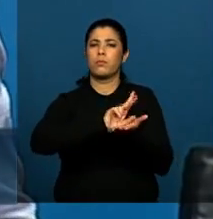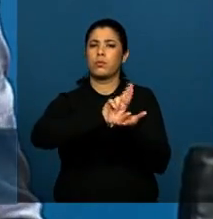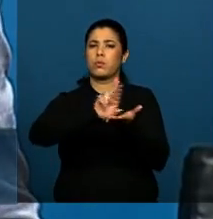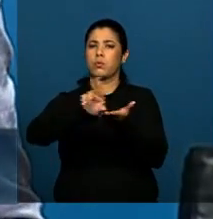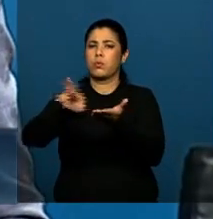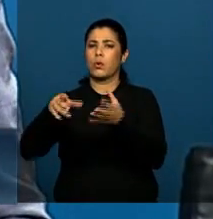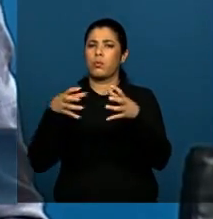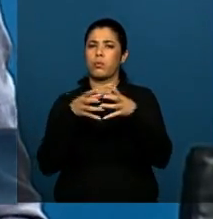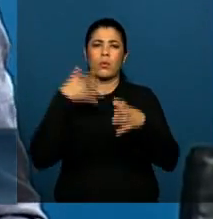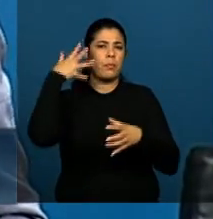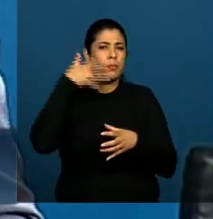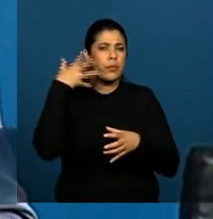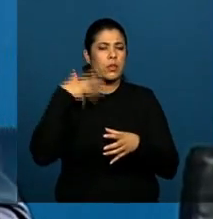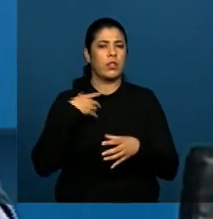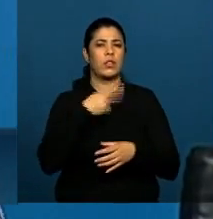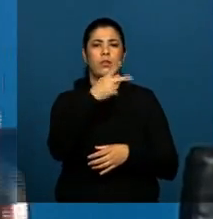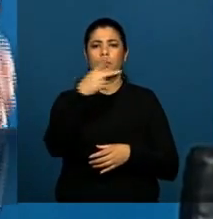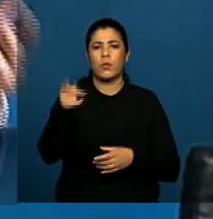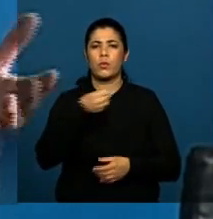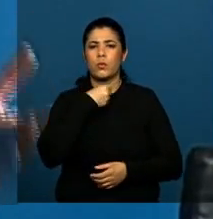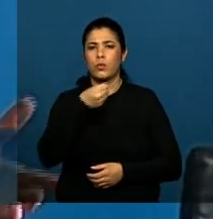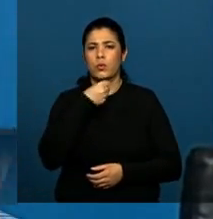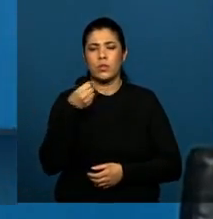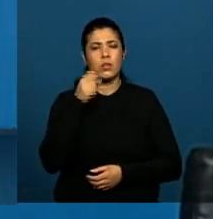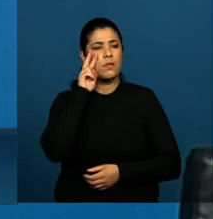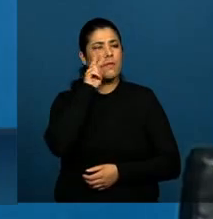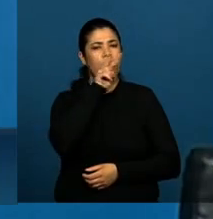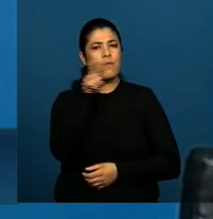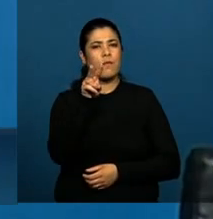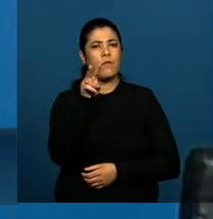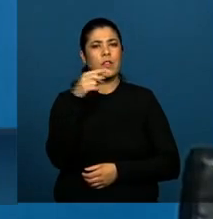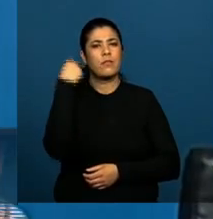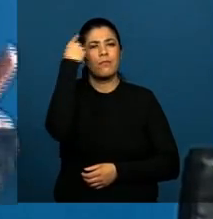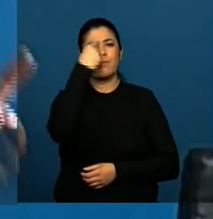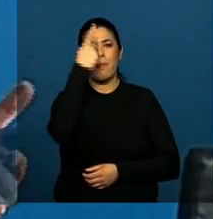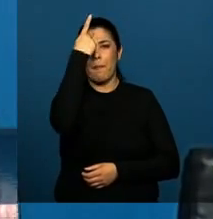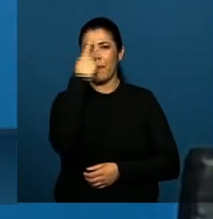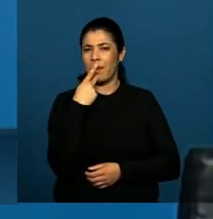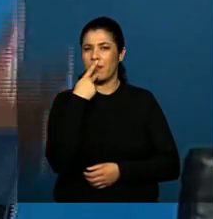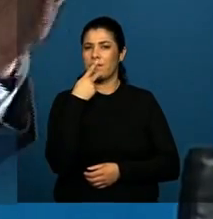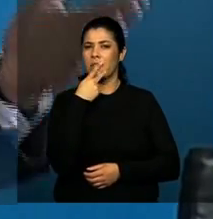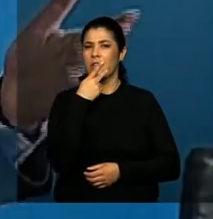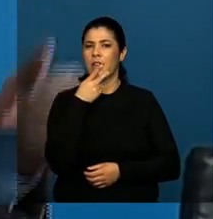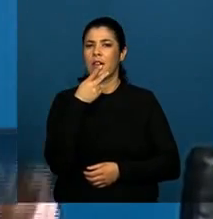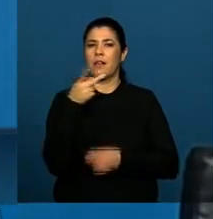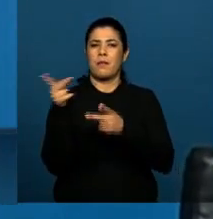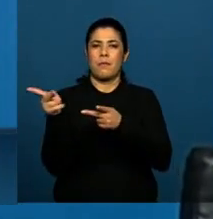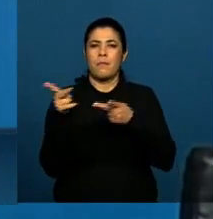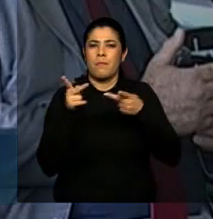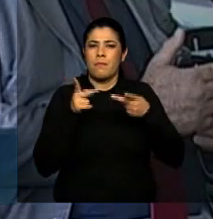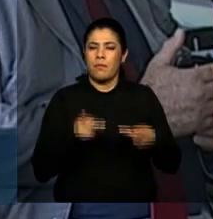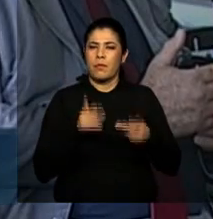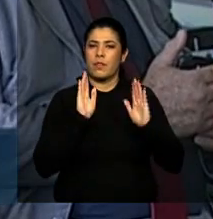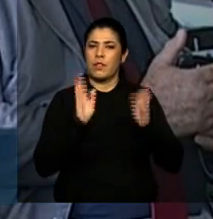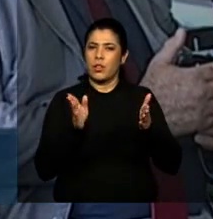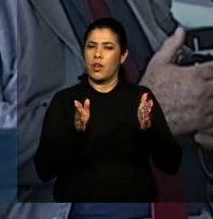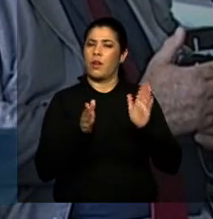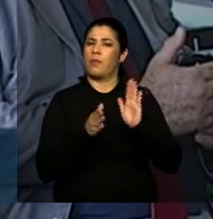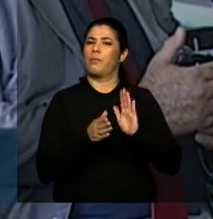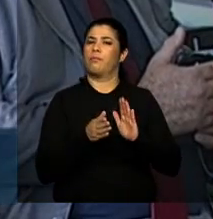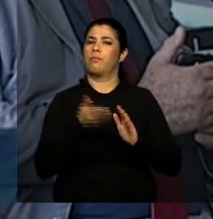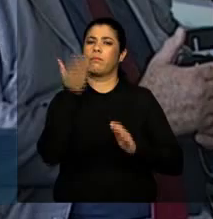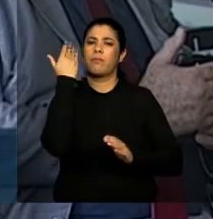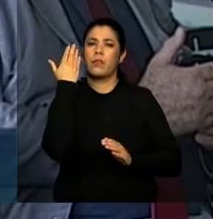políticos, jornalistas. Vejo muitos rostos aqui que participaram de agências reguladoras, que